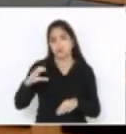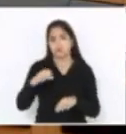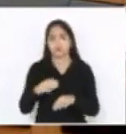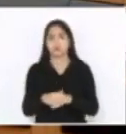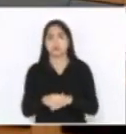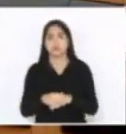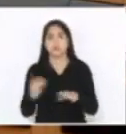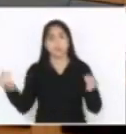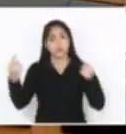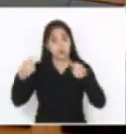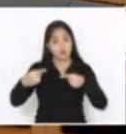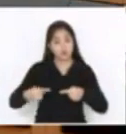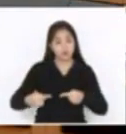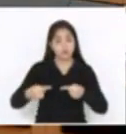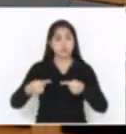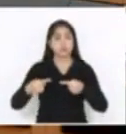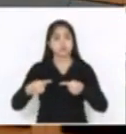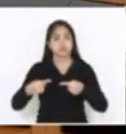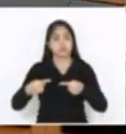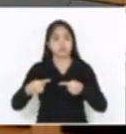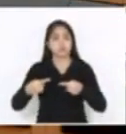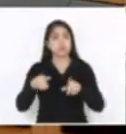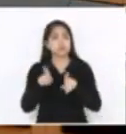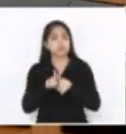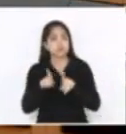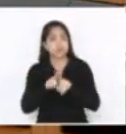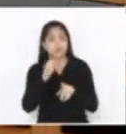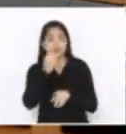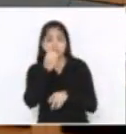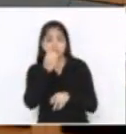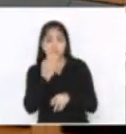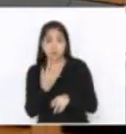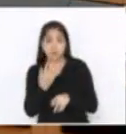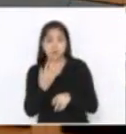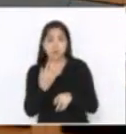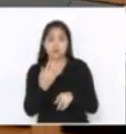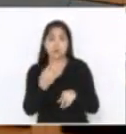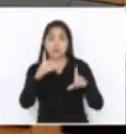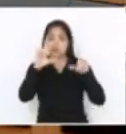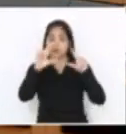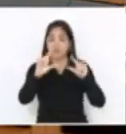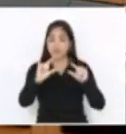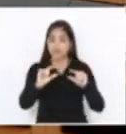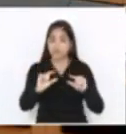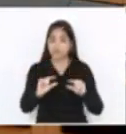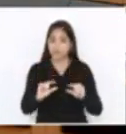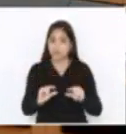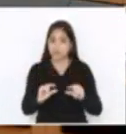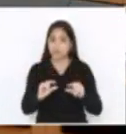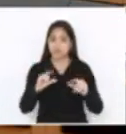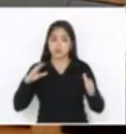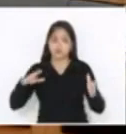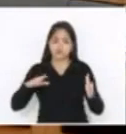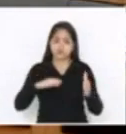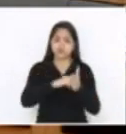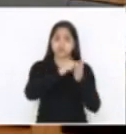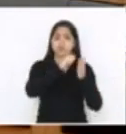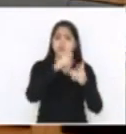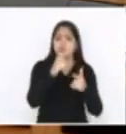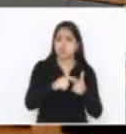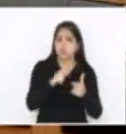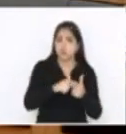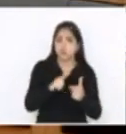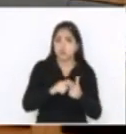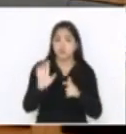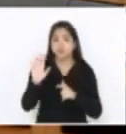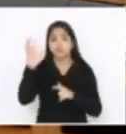competitividade, é bom porque diminui os acidentes que têm